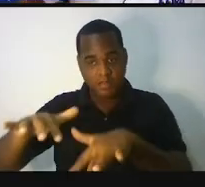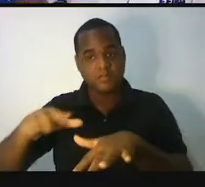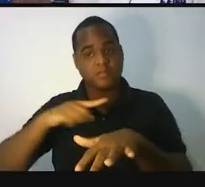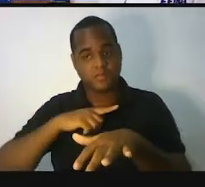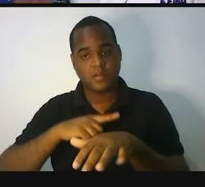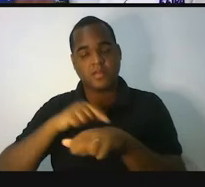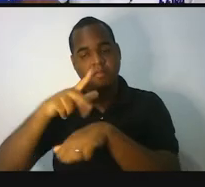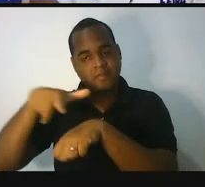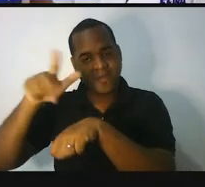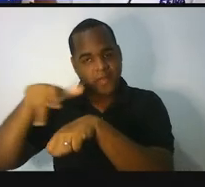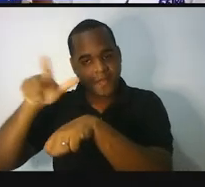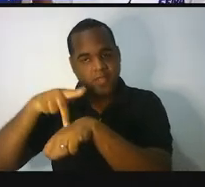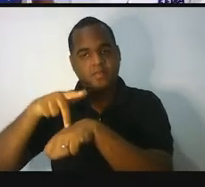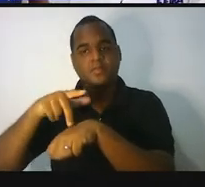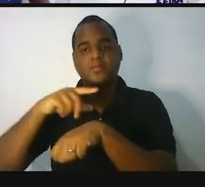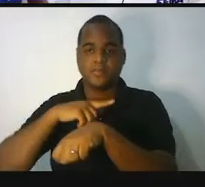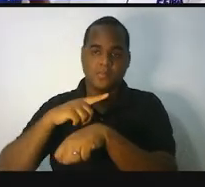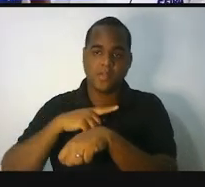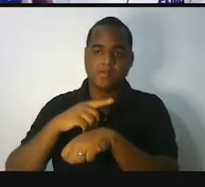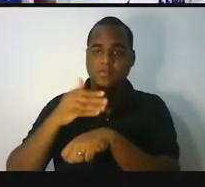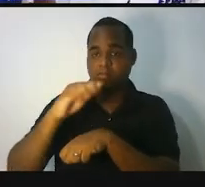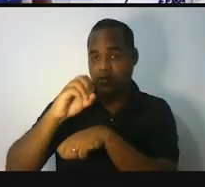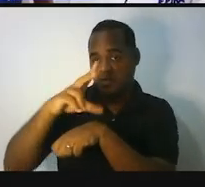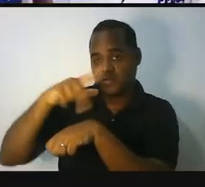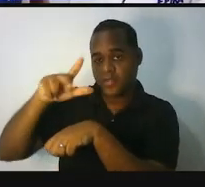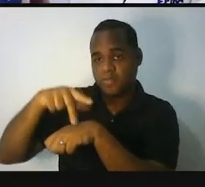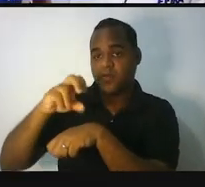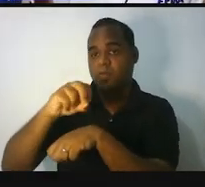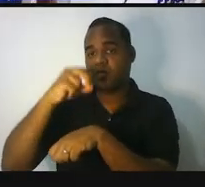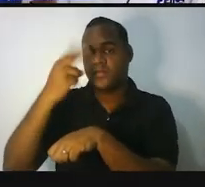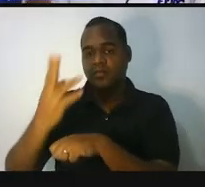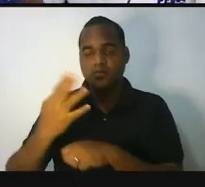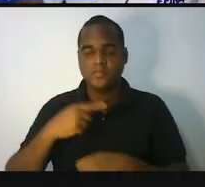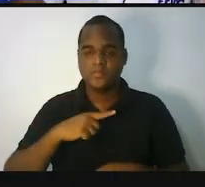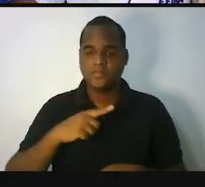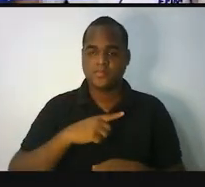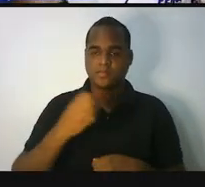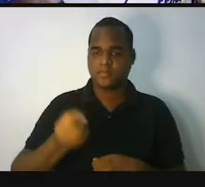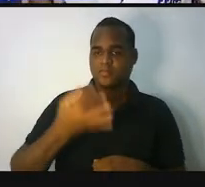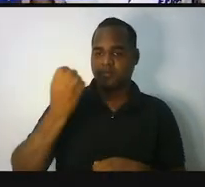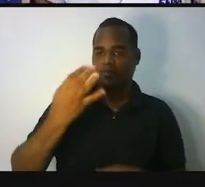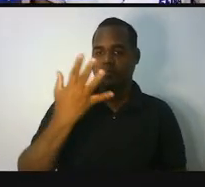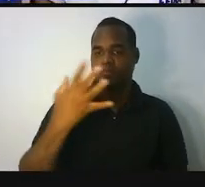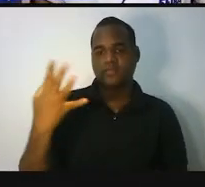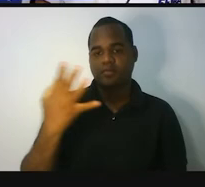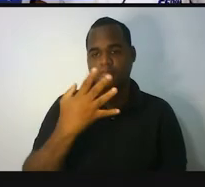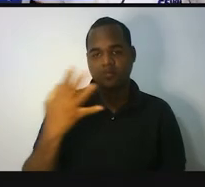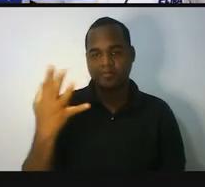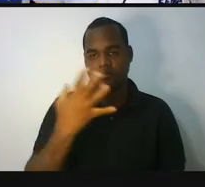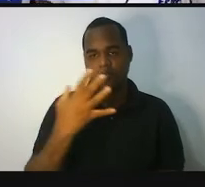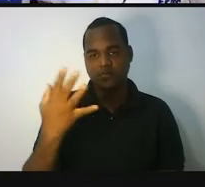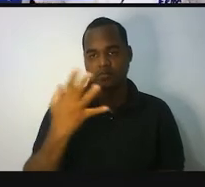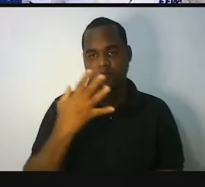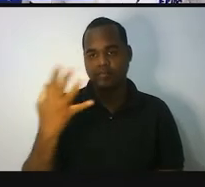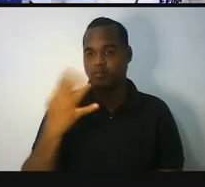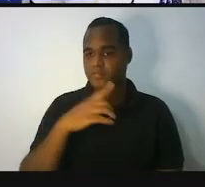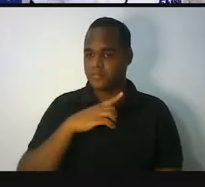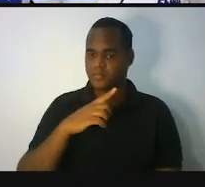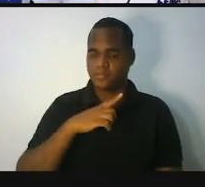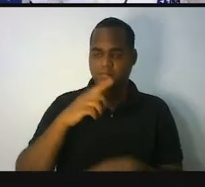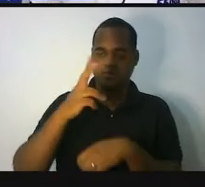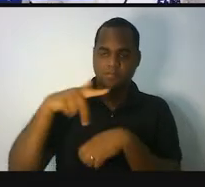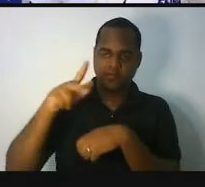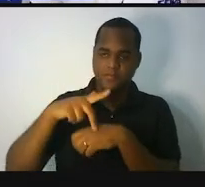Ou tinha mais pessoas habitando nos 44 países que ainda... que não